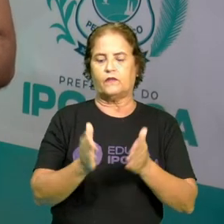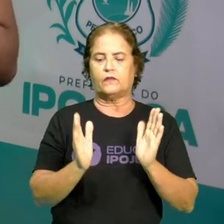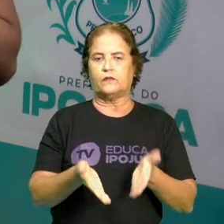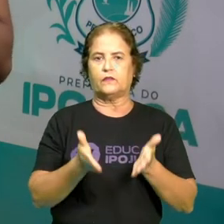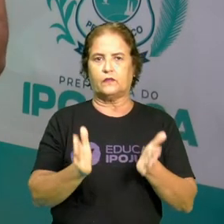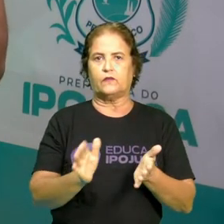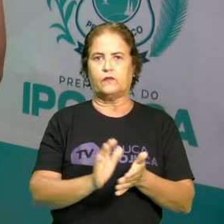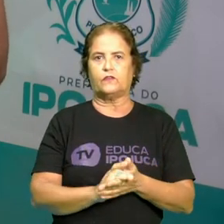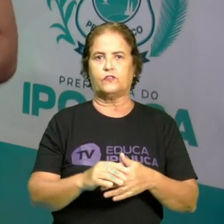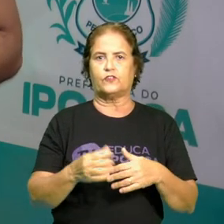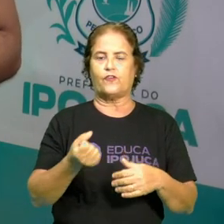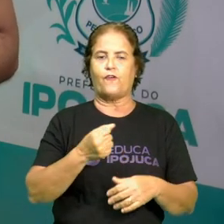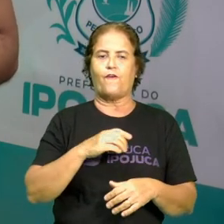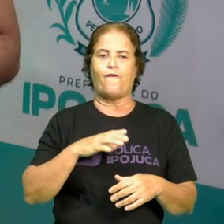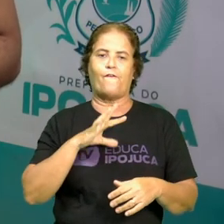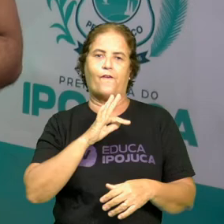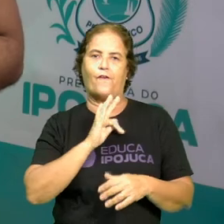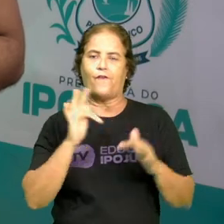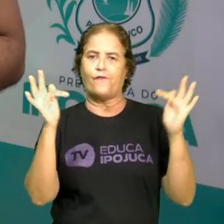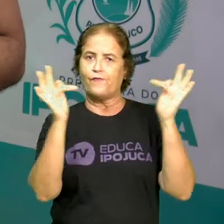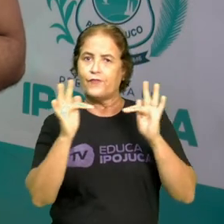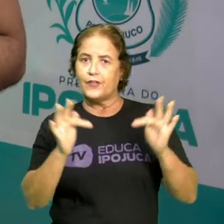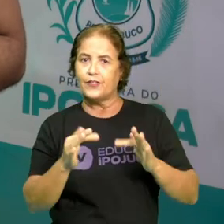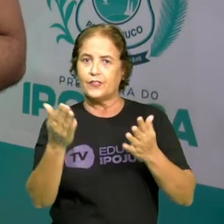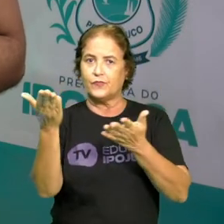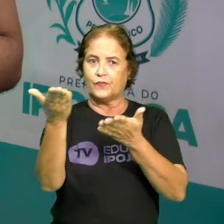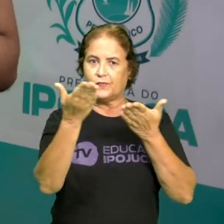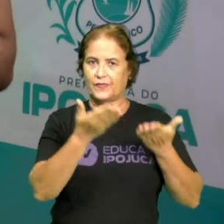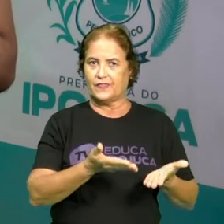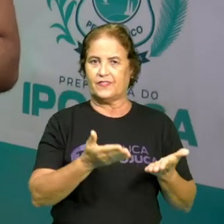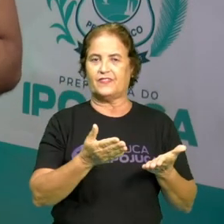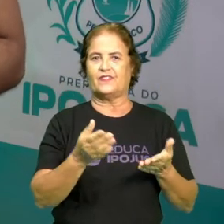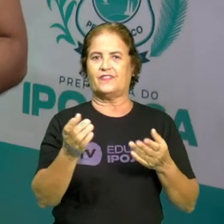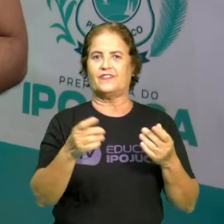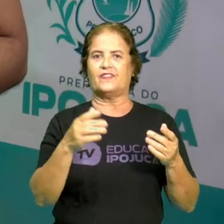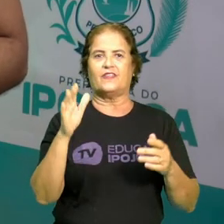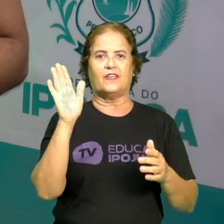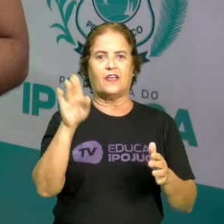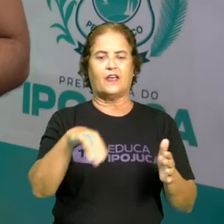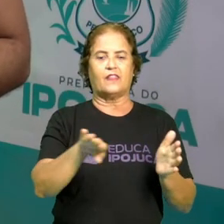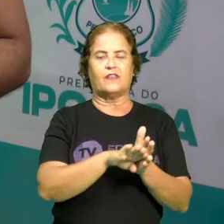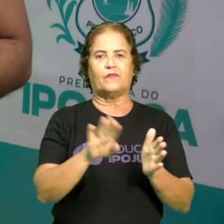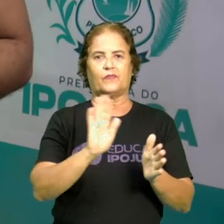hoje. Fico feliz pela participação de vocês e até a próxima.